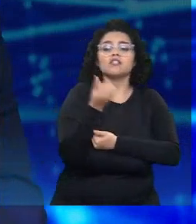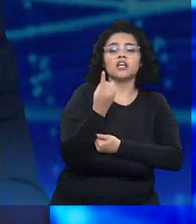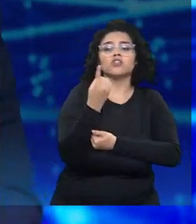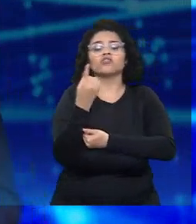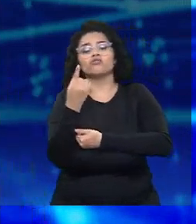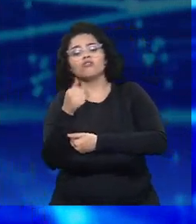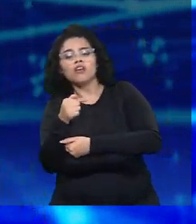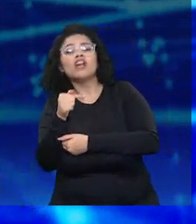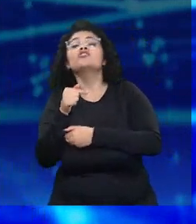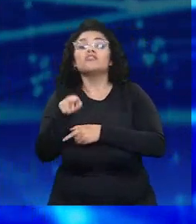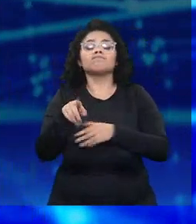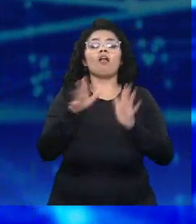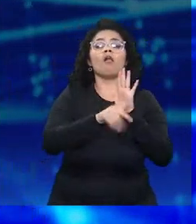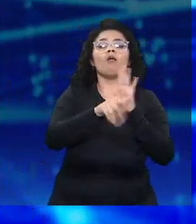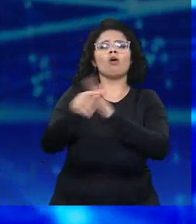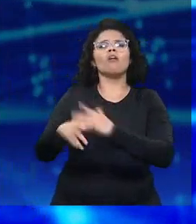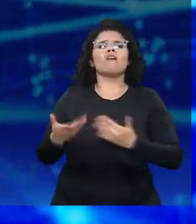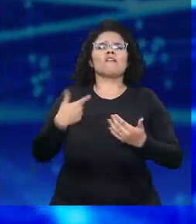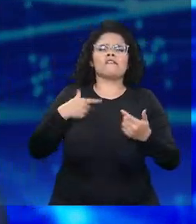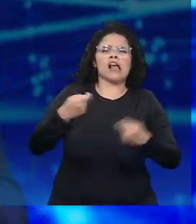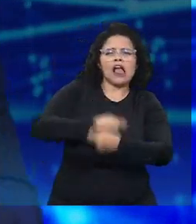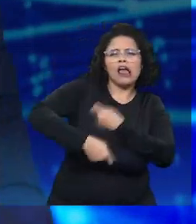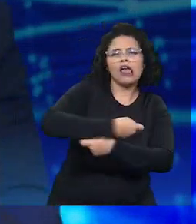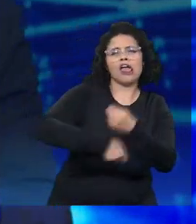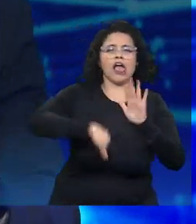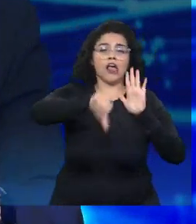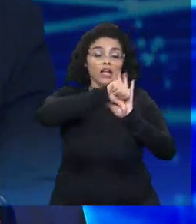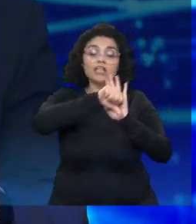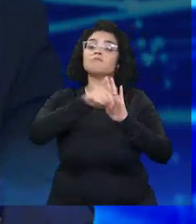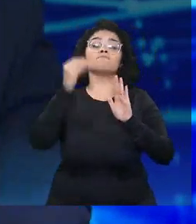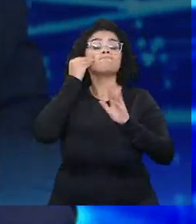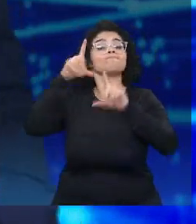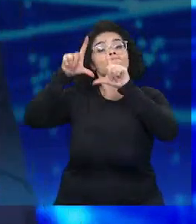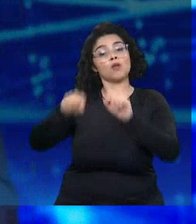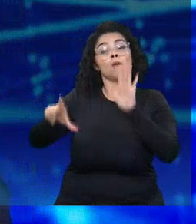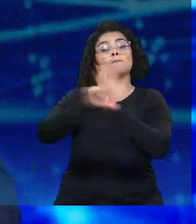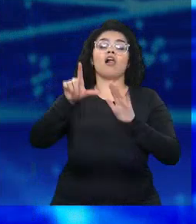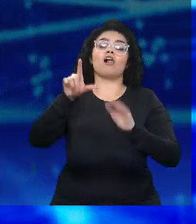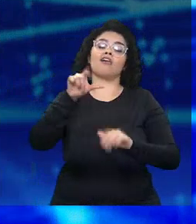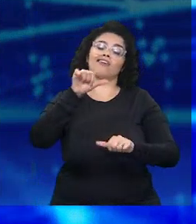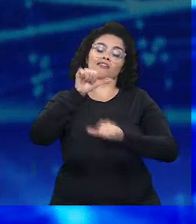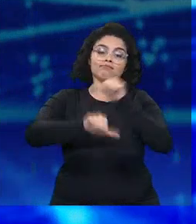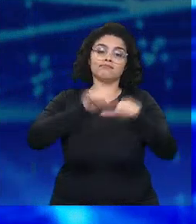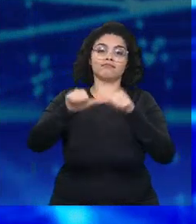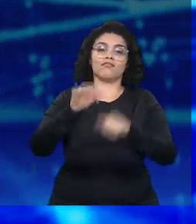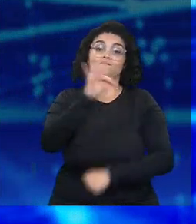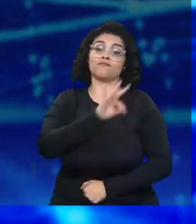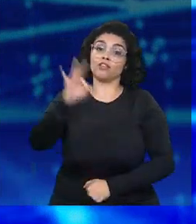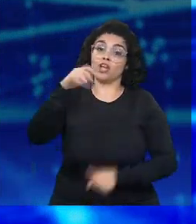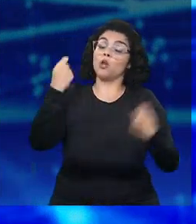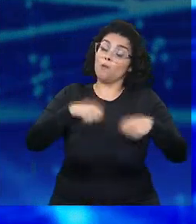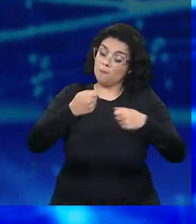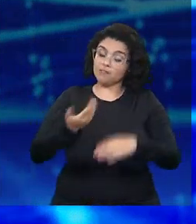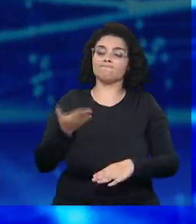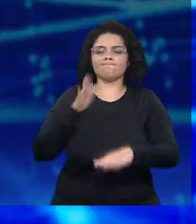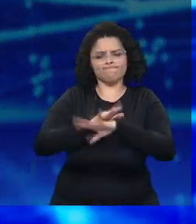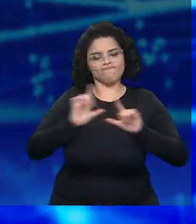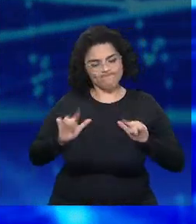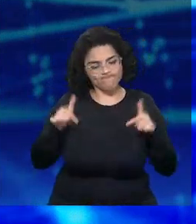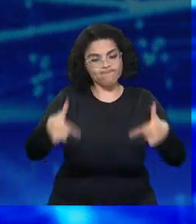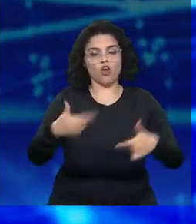desses crimes. Então, essas duas medidas de mudança na legislação federal são fundamentais e têm que contar com a atuação do governo do